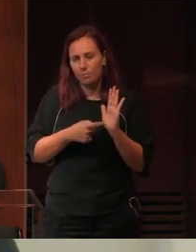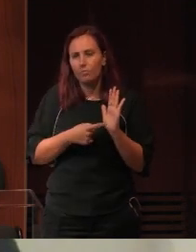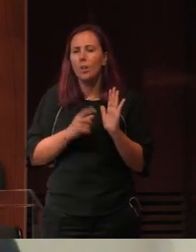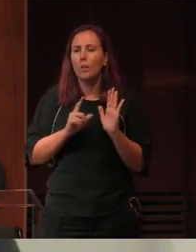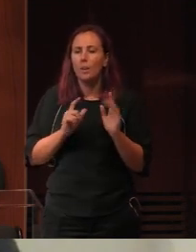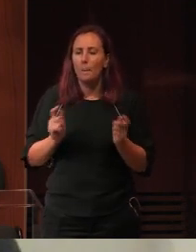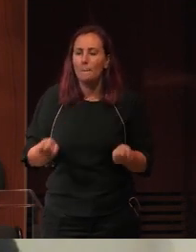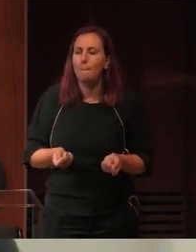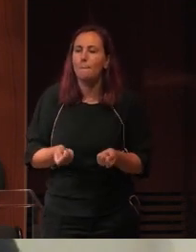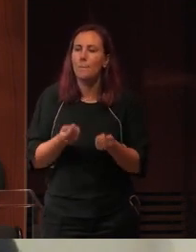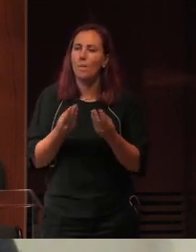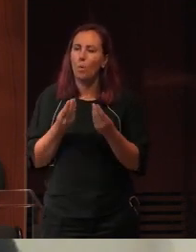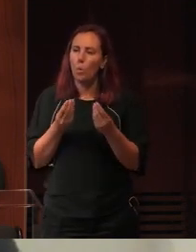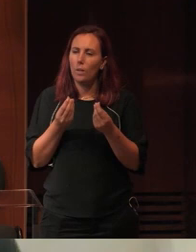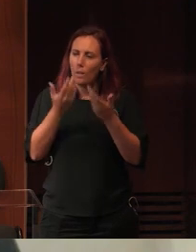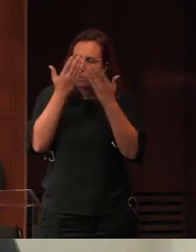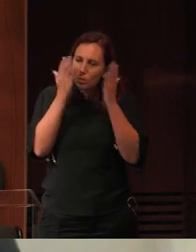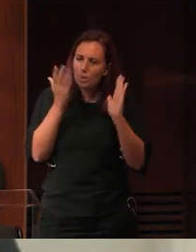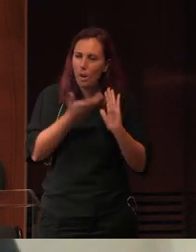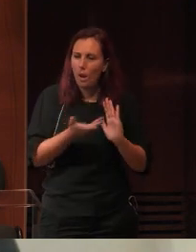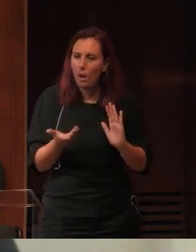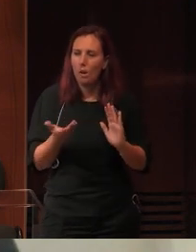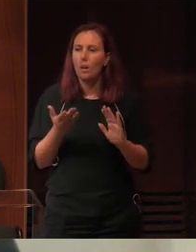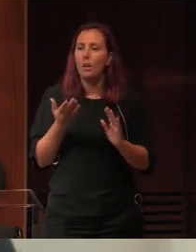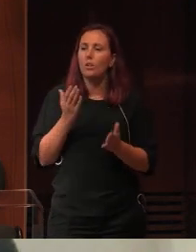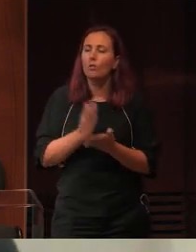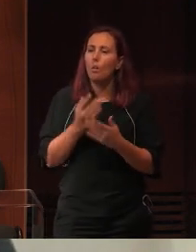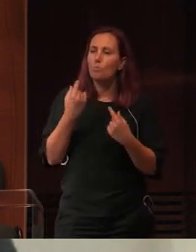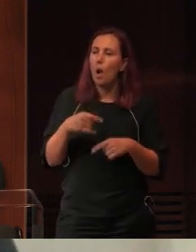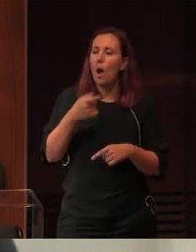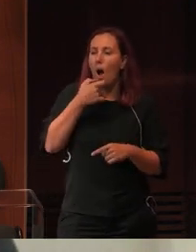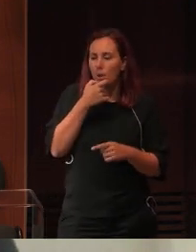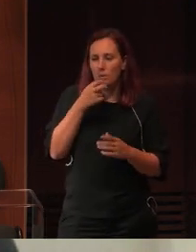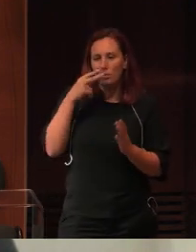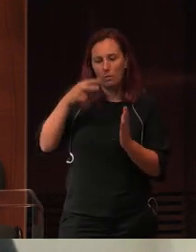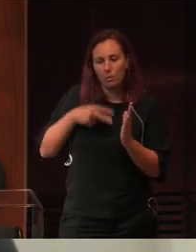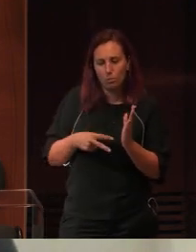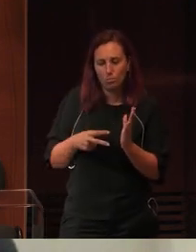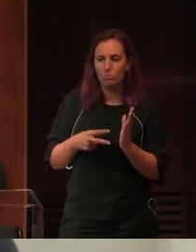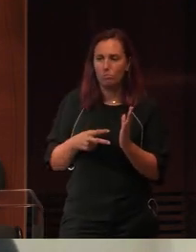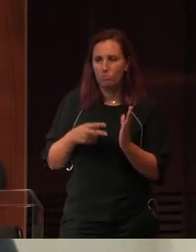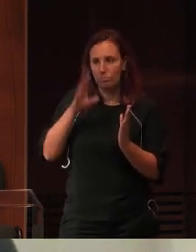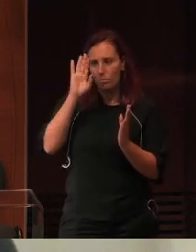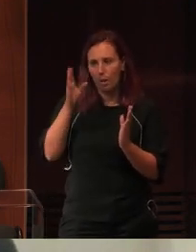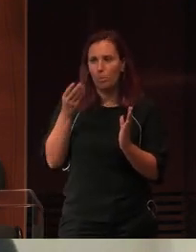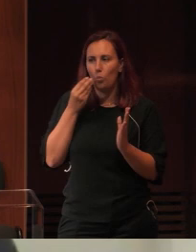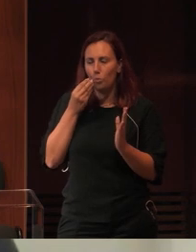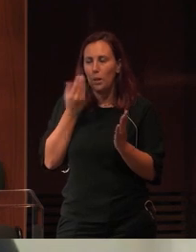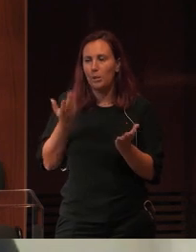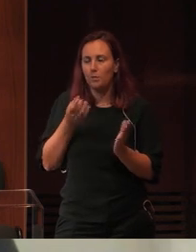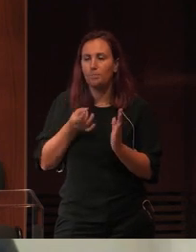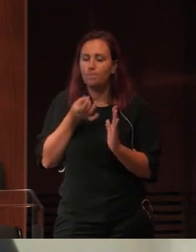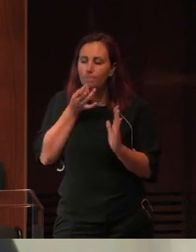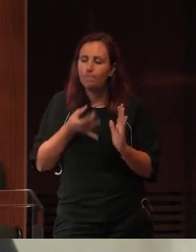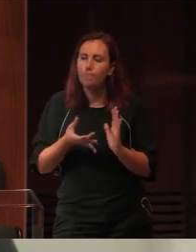promoção da qualidade da democracia que só existe se lermos. E por isso deixo aqui